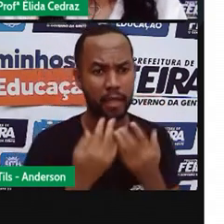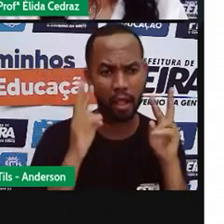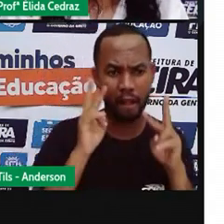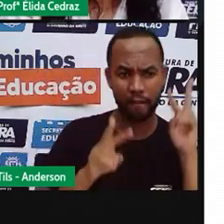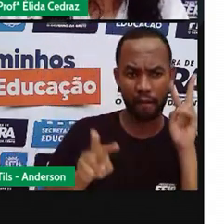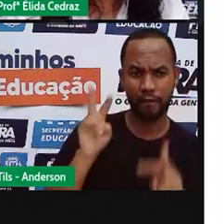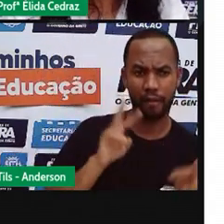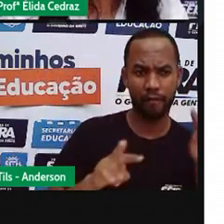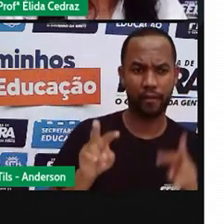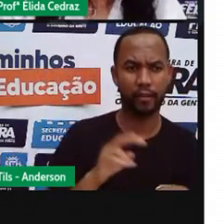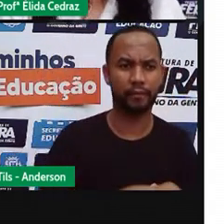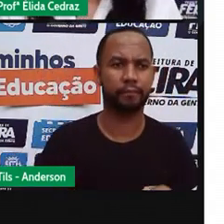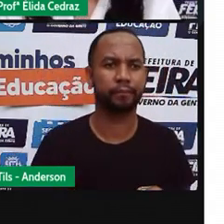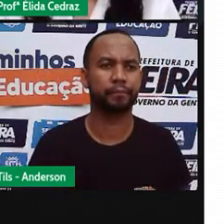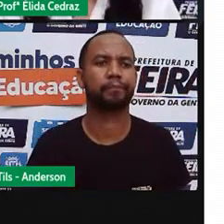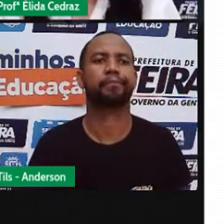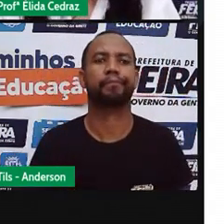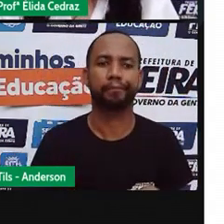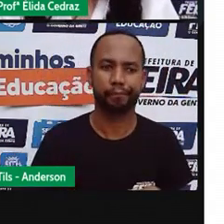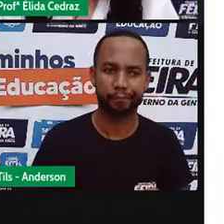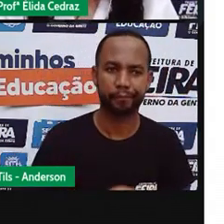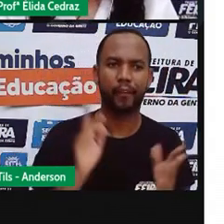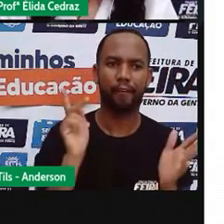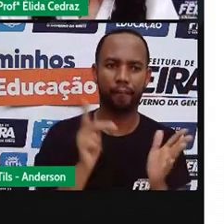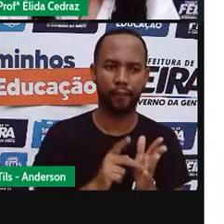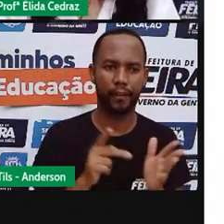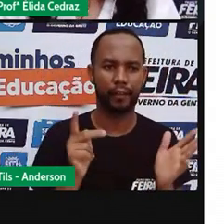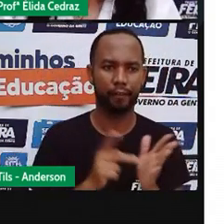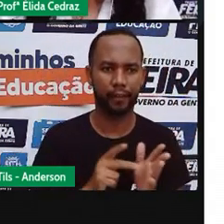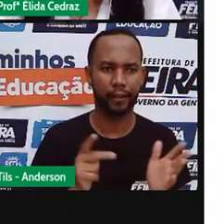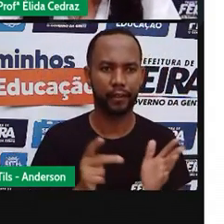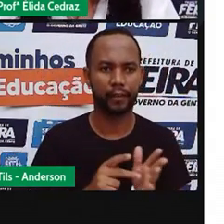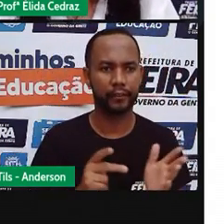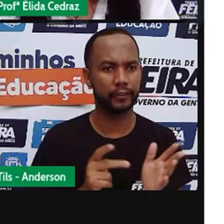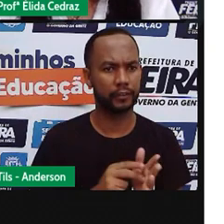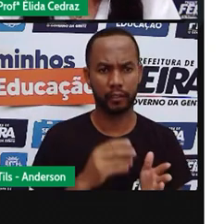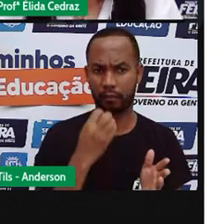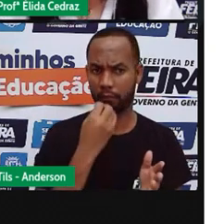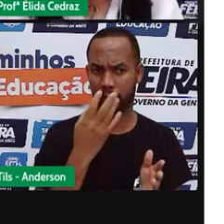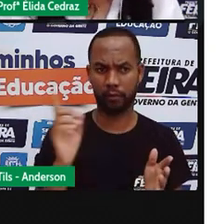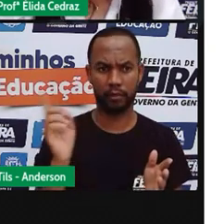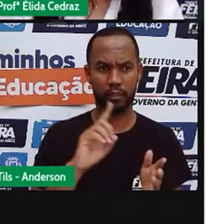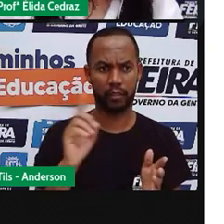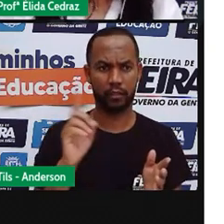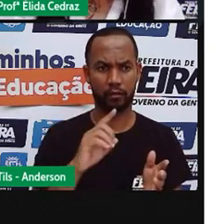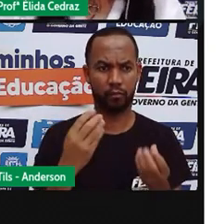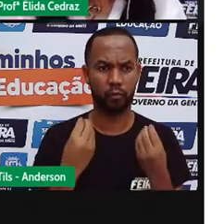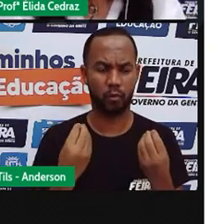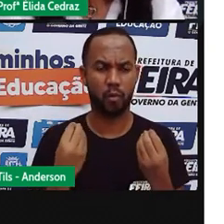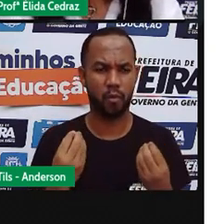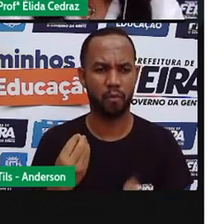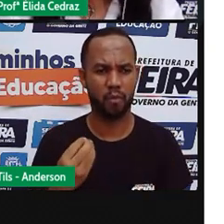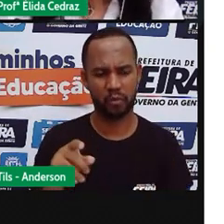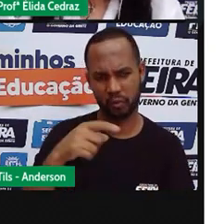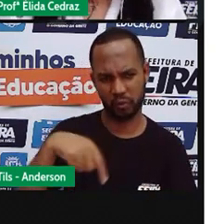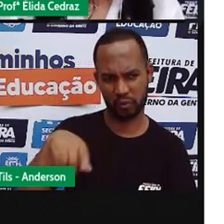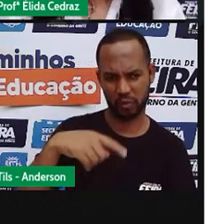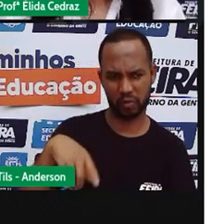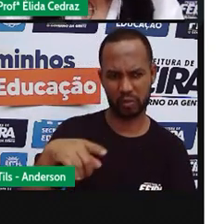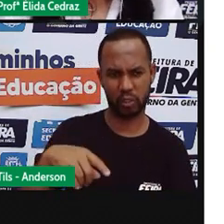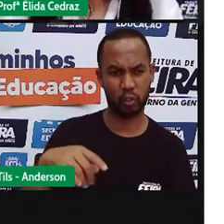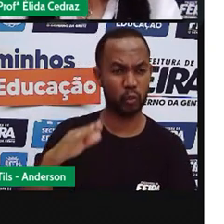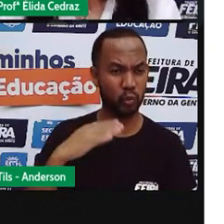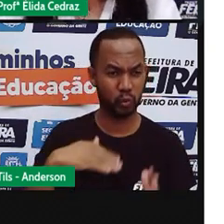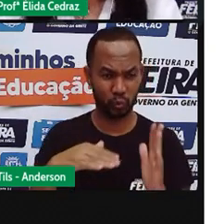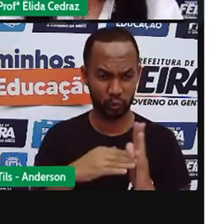A Pró está falando de uma exposição desnecessária. A gente publica o que a gente quer, mas a